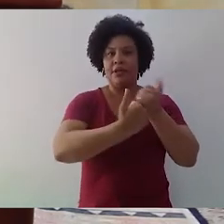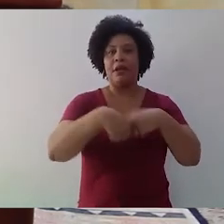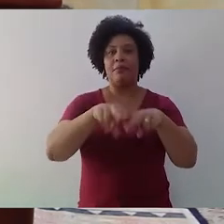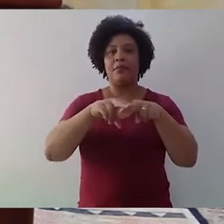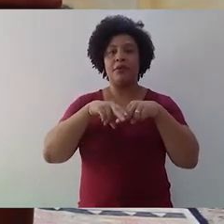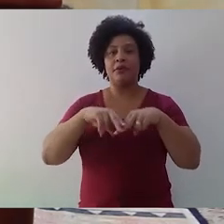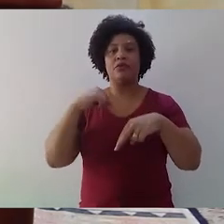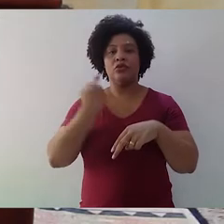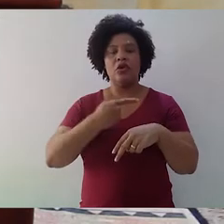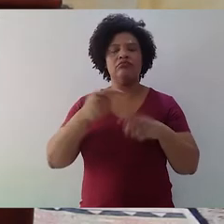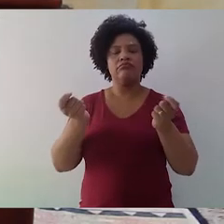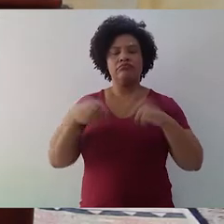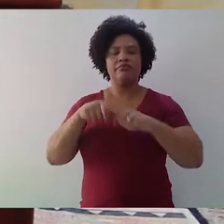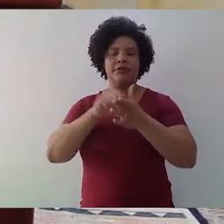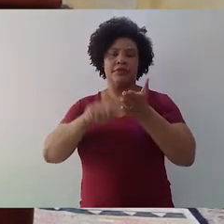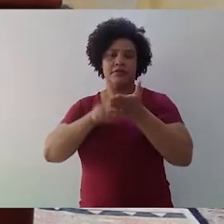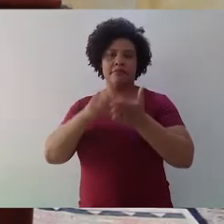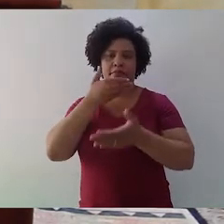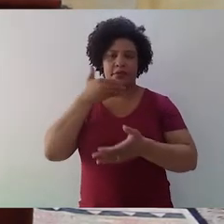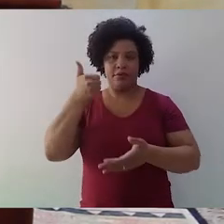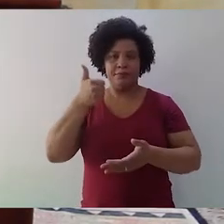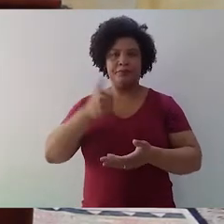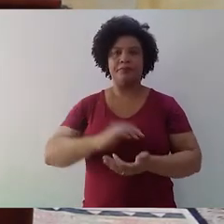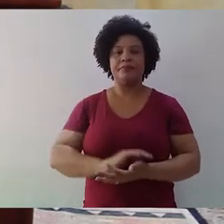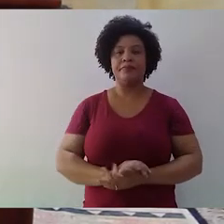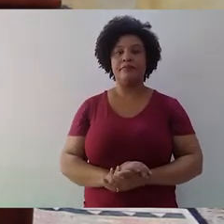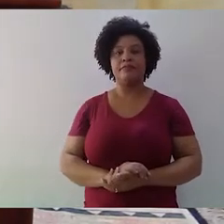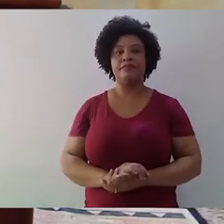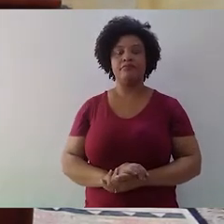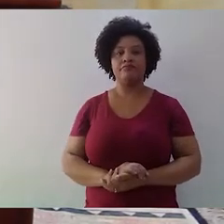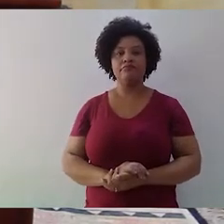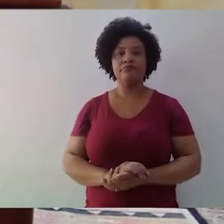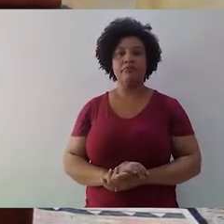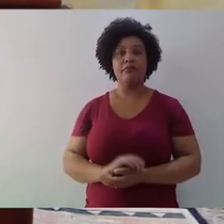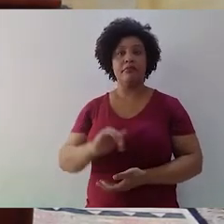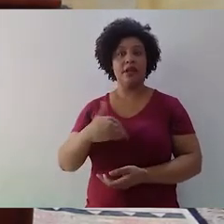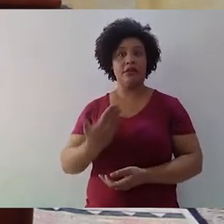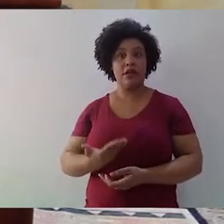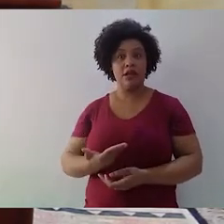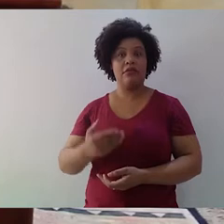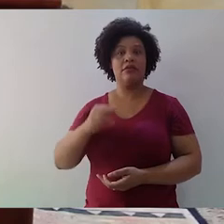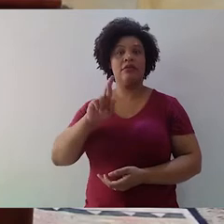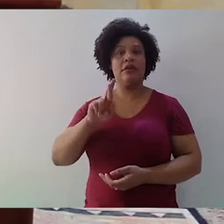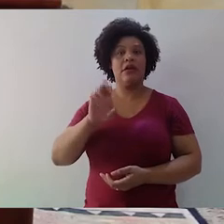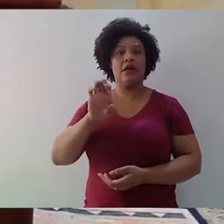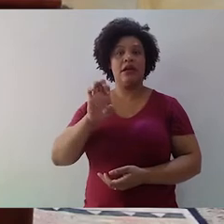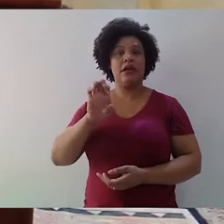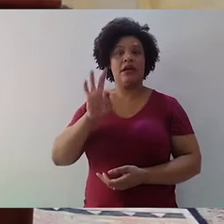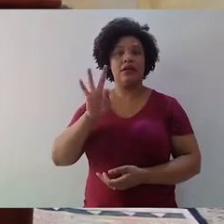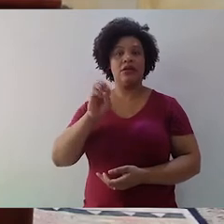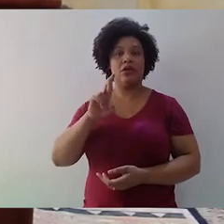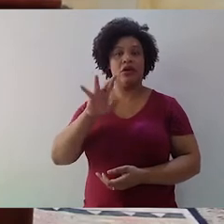melhor condição de escrever. A retórica foi uma das primeiras reflexões